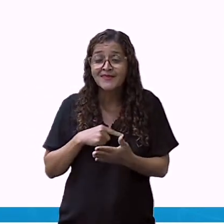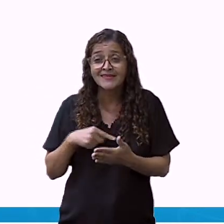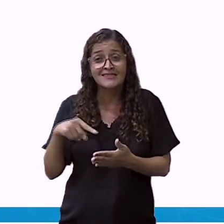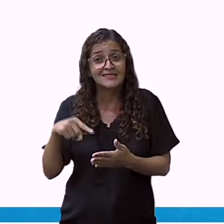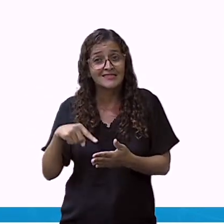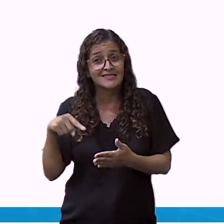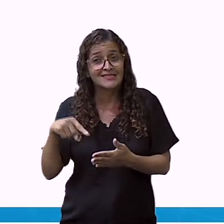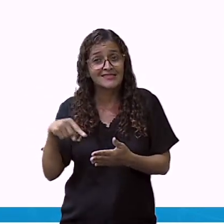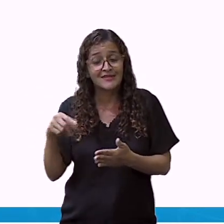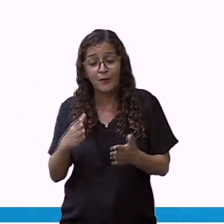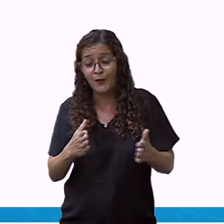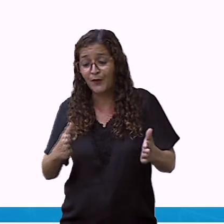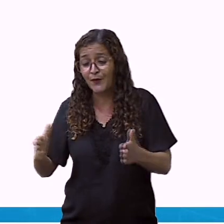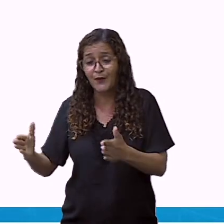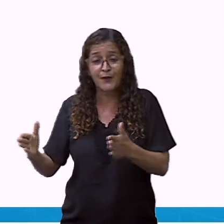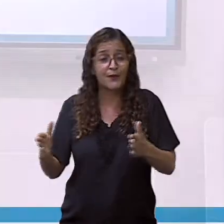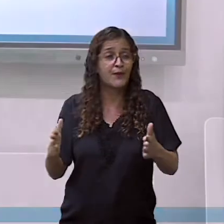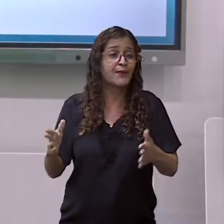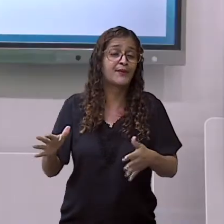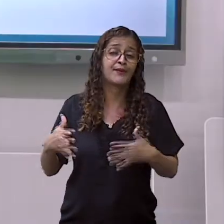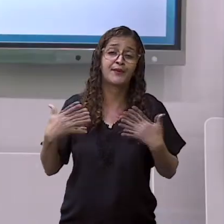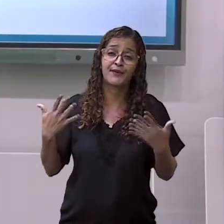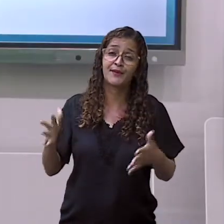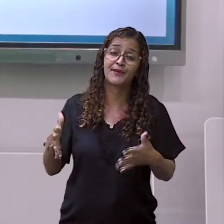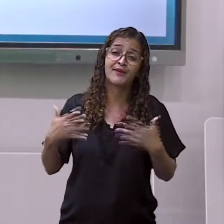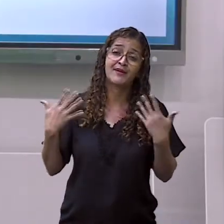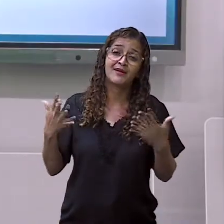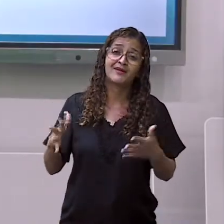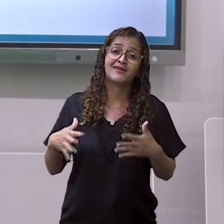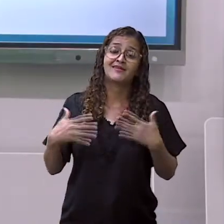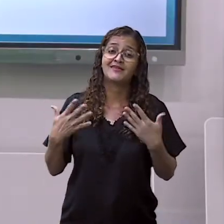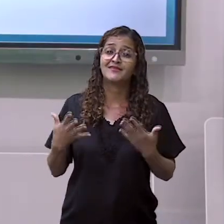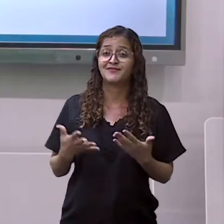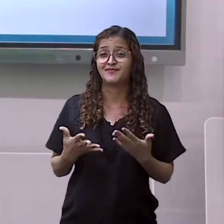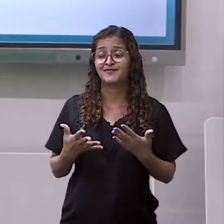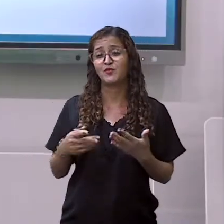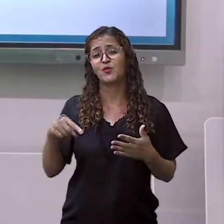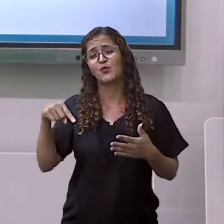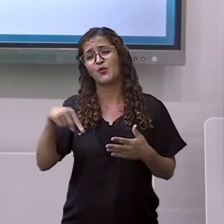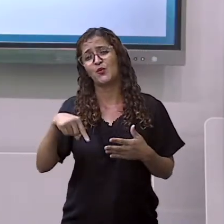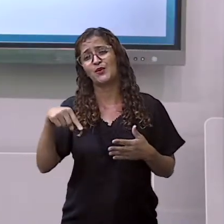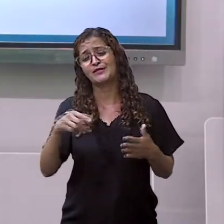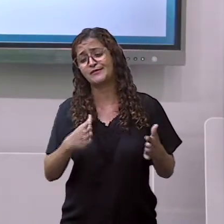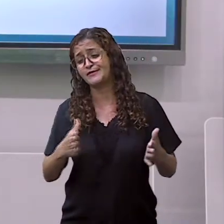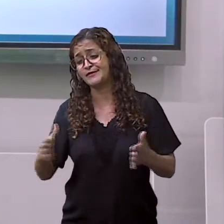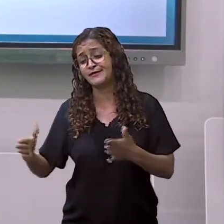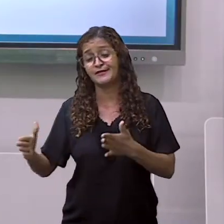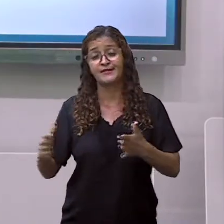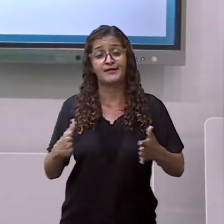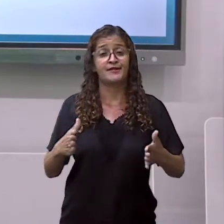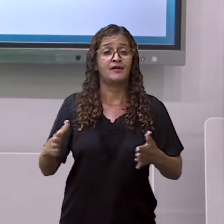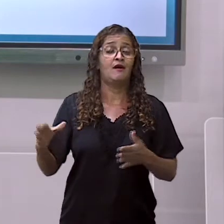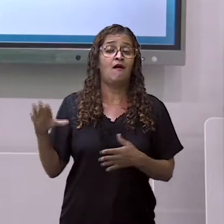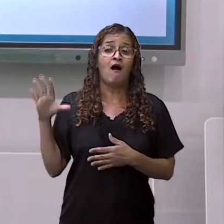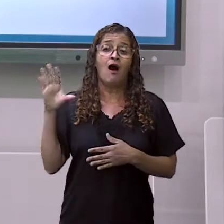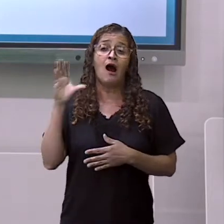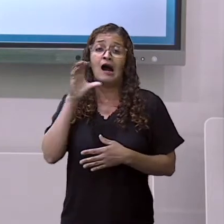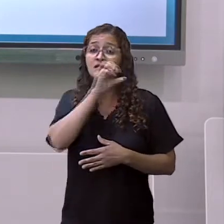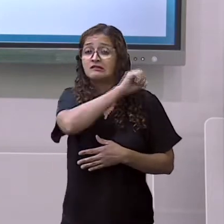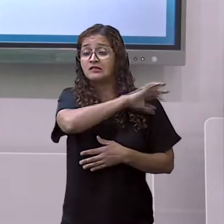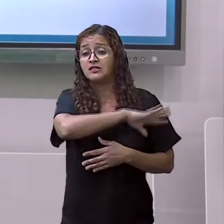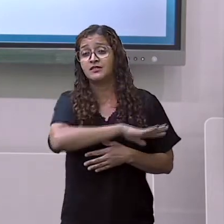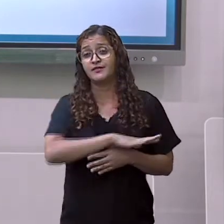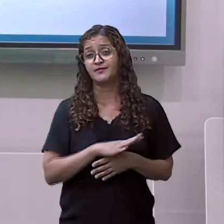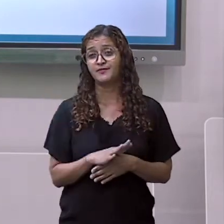é a mais quente do ano. Então, quando está no verão, que sempre já é o mês de férias,